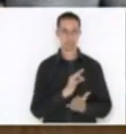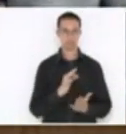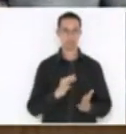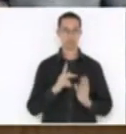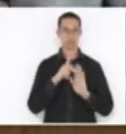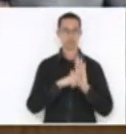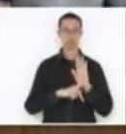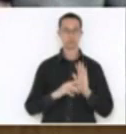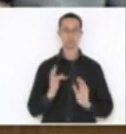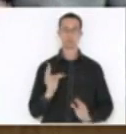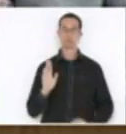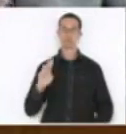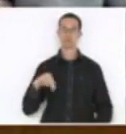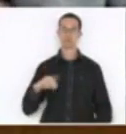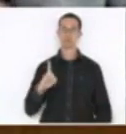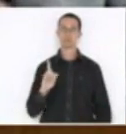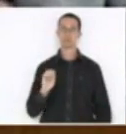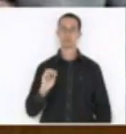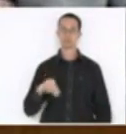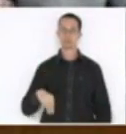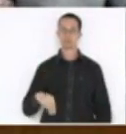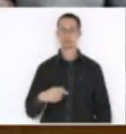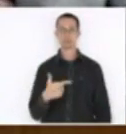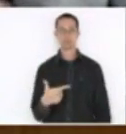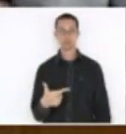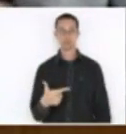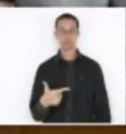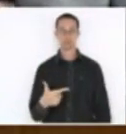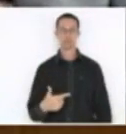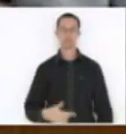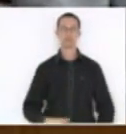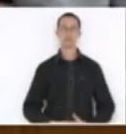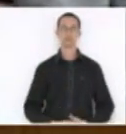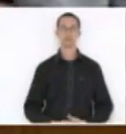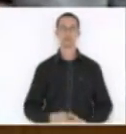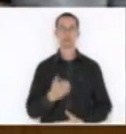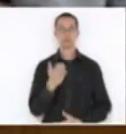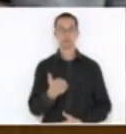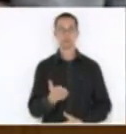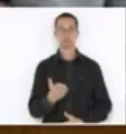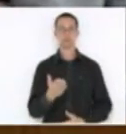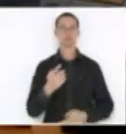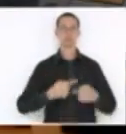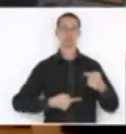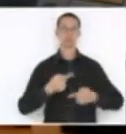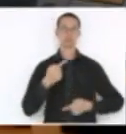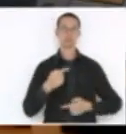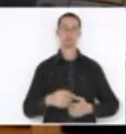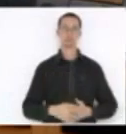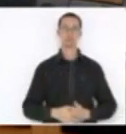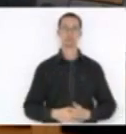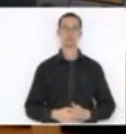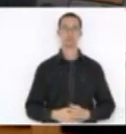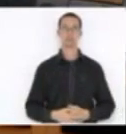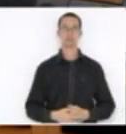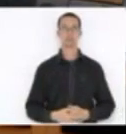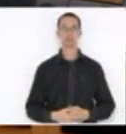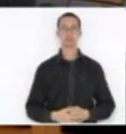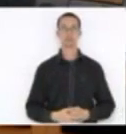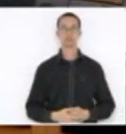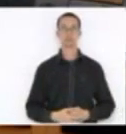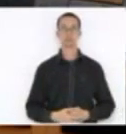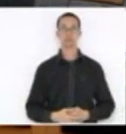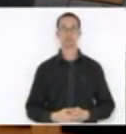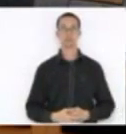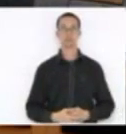tendo em vista o volume de recursos de amplas necessidades de investimento. V. Exª tem a palavra para debater. Bem, eu quero